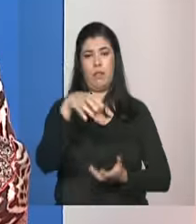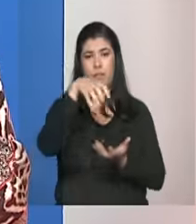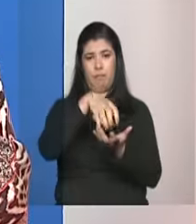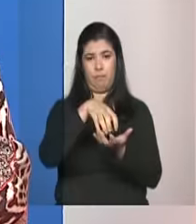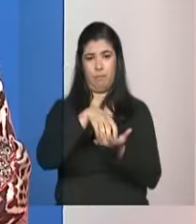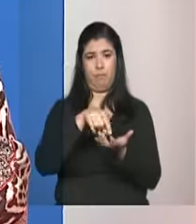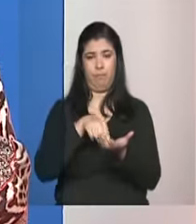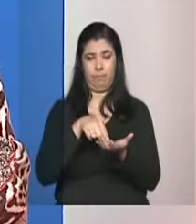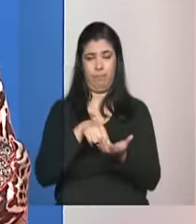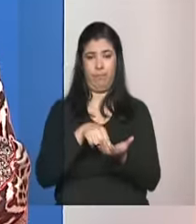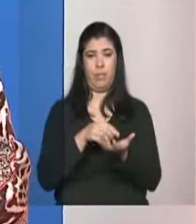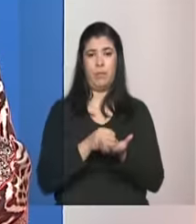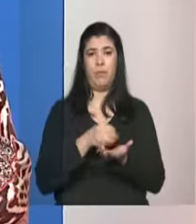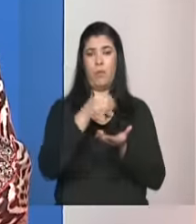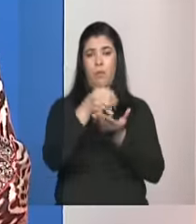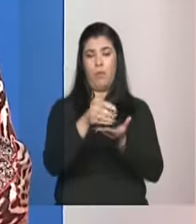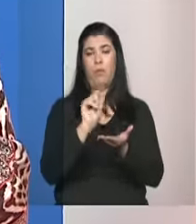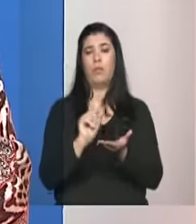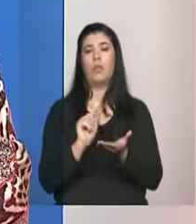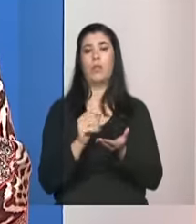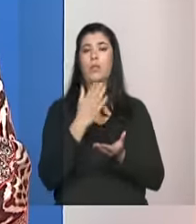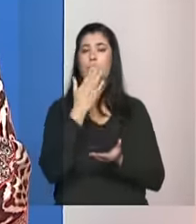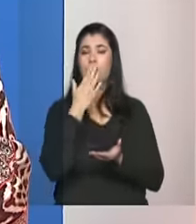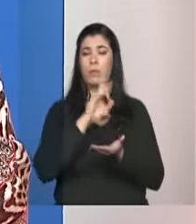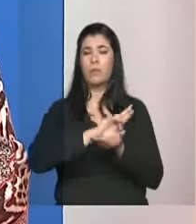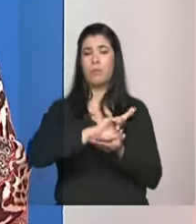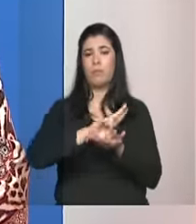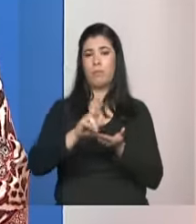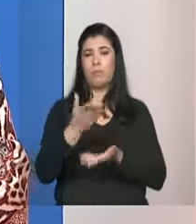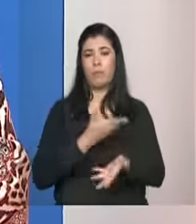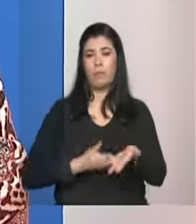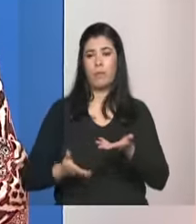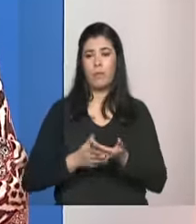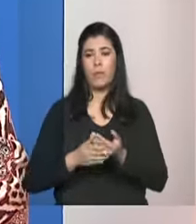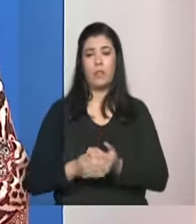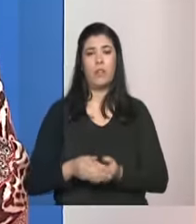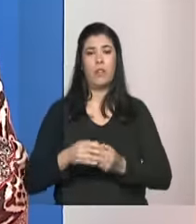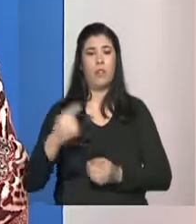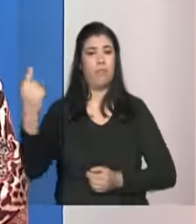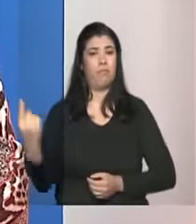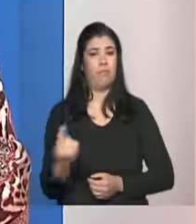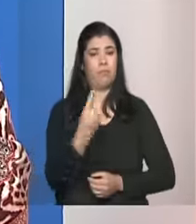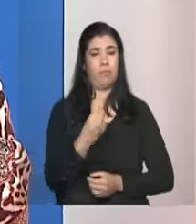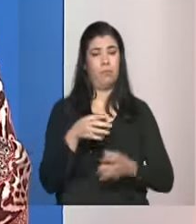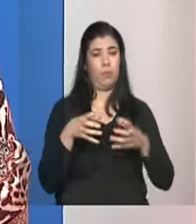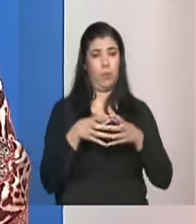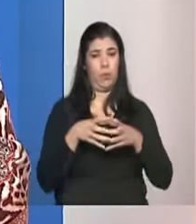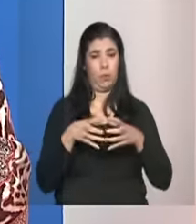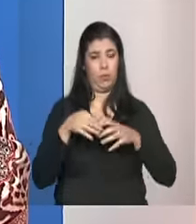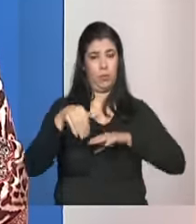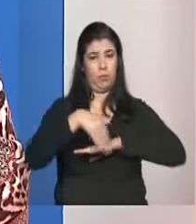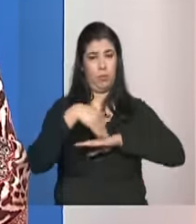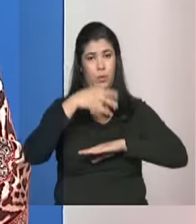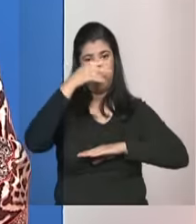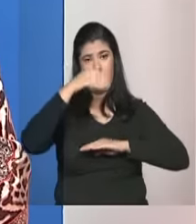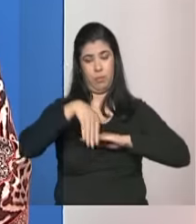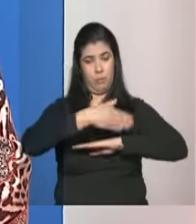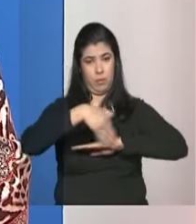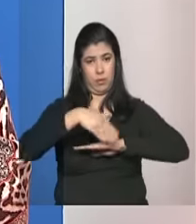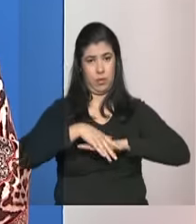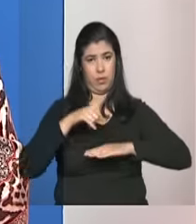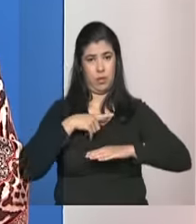as diversas ofertas ali trazer para a discussão a população em situação de rua organizada em movimentos